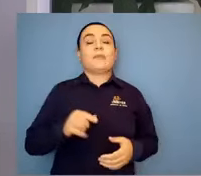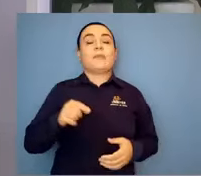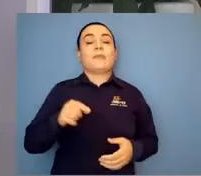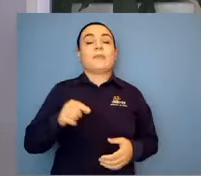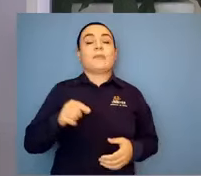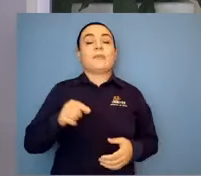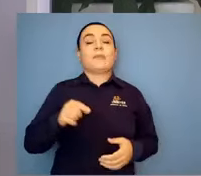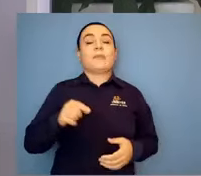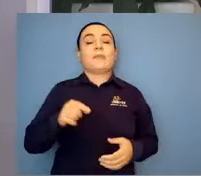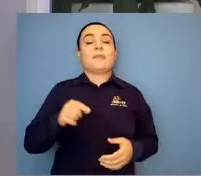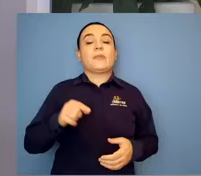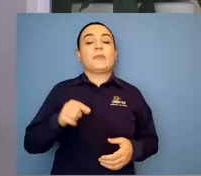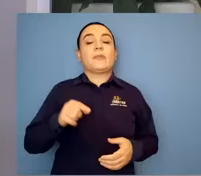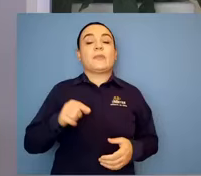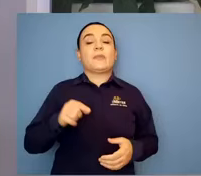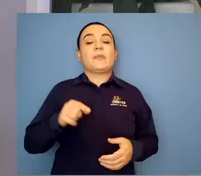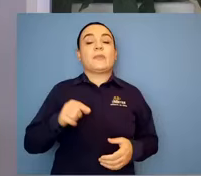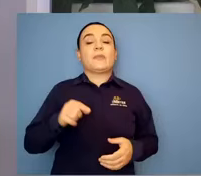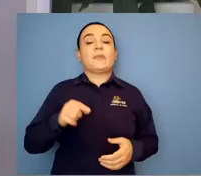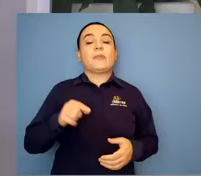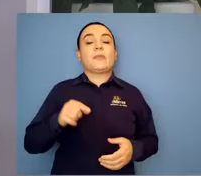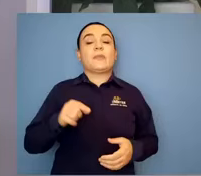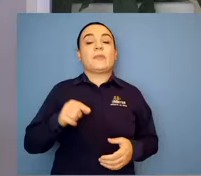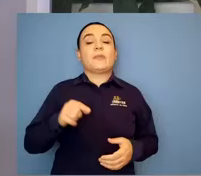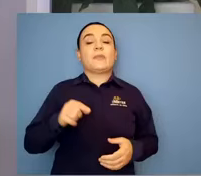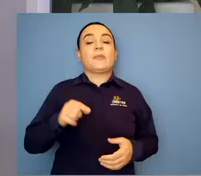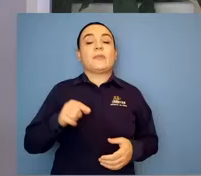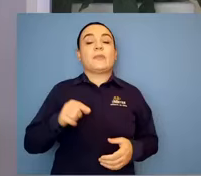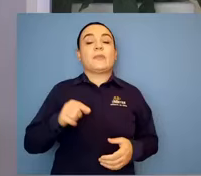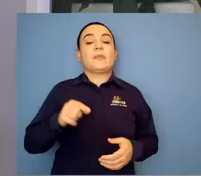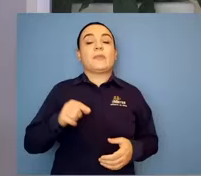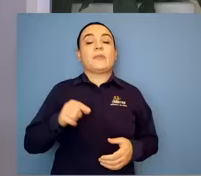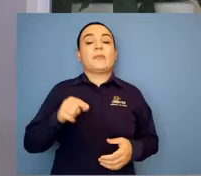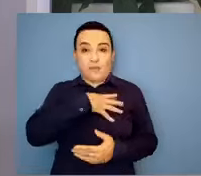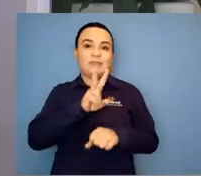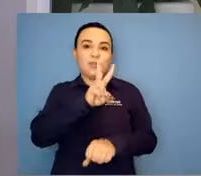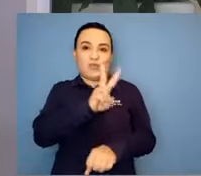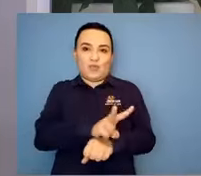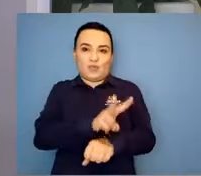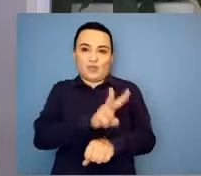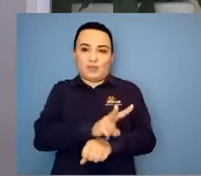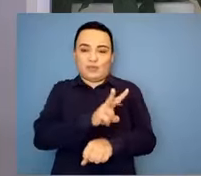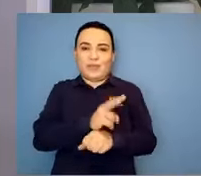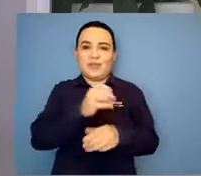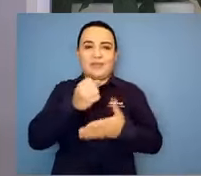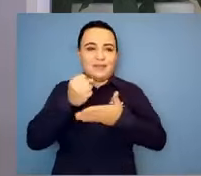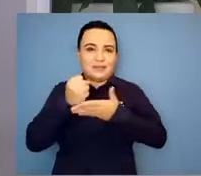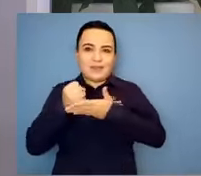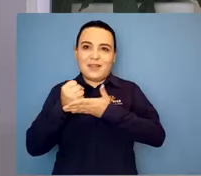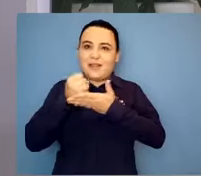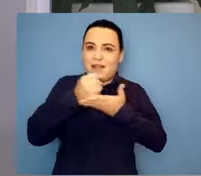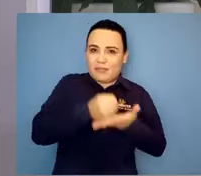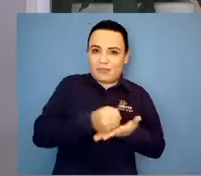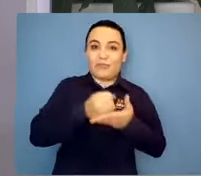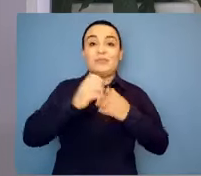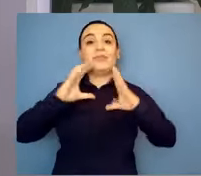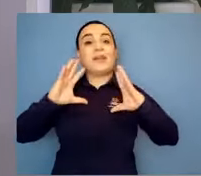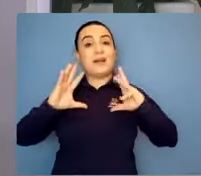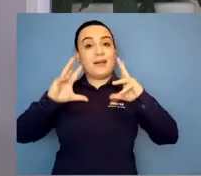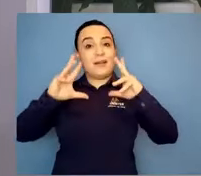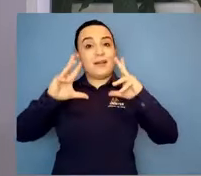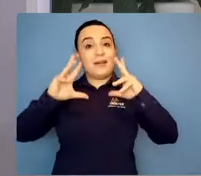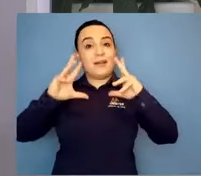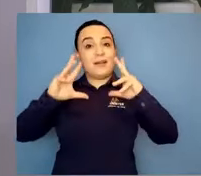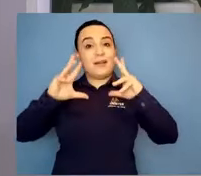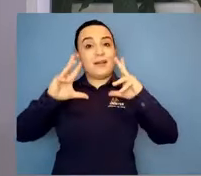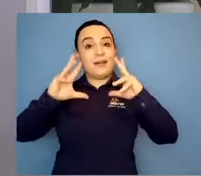mas não só do filho, porque ela também ajuda a todos que estão nesta situação análoga